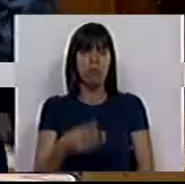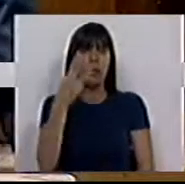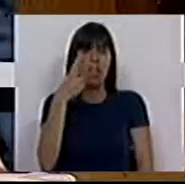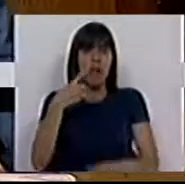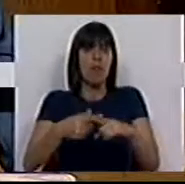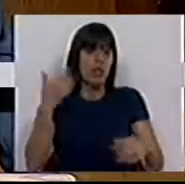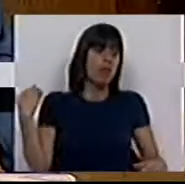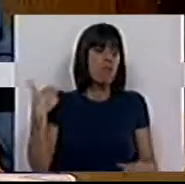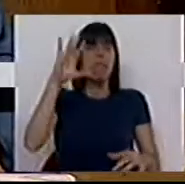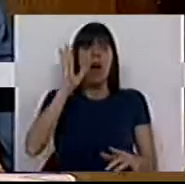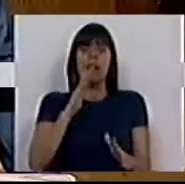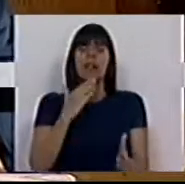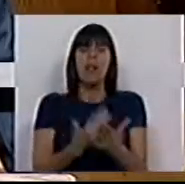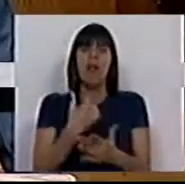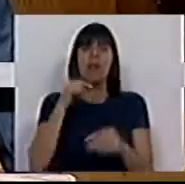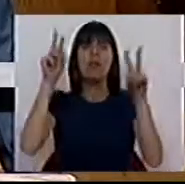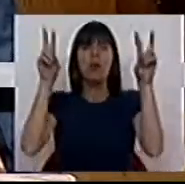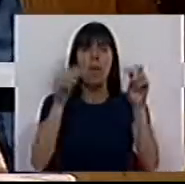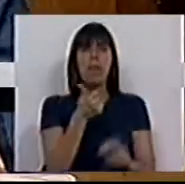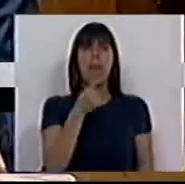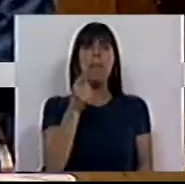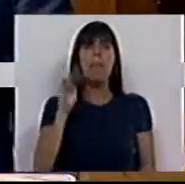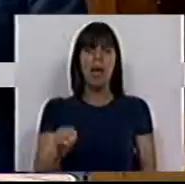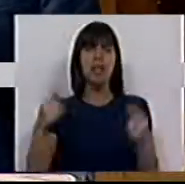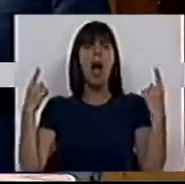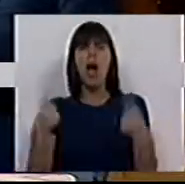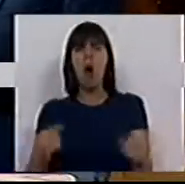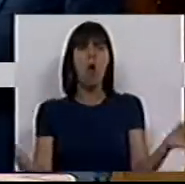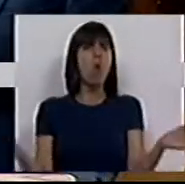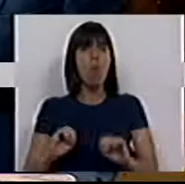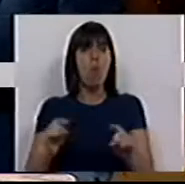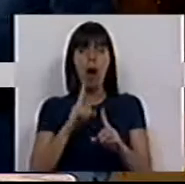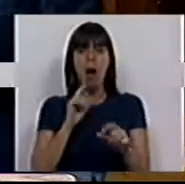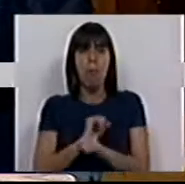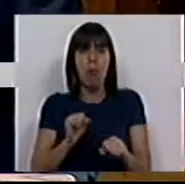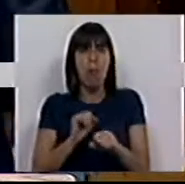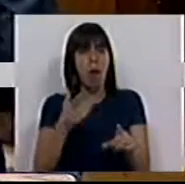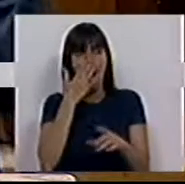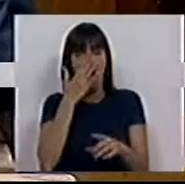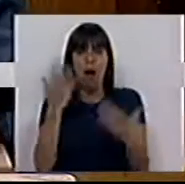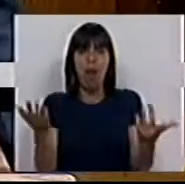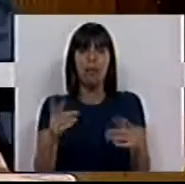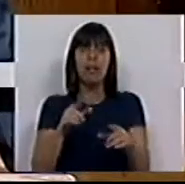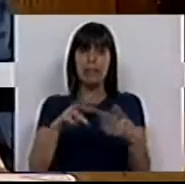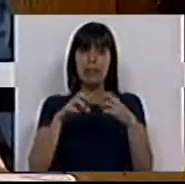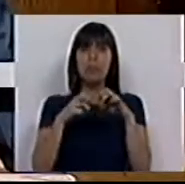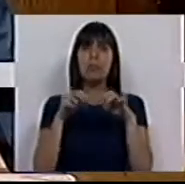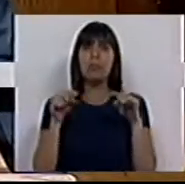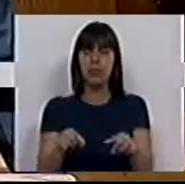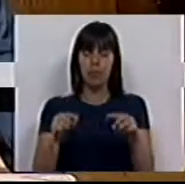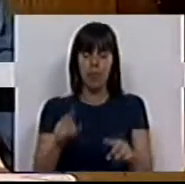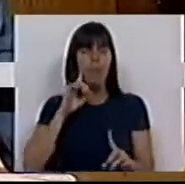três vezes maior e que dá pelo nome de BERS. Há ou não há essa bomba relógio. E sobre este problema,